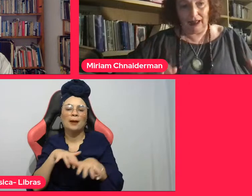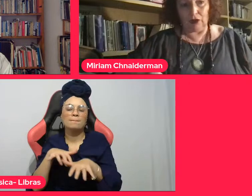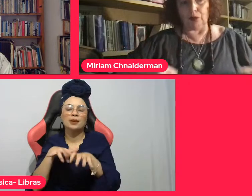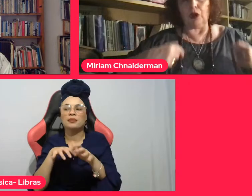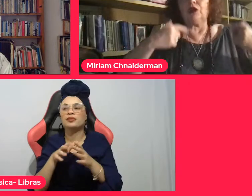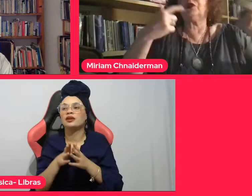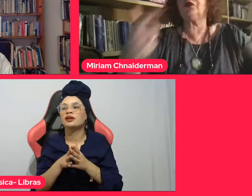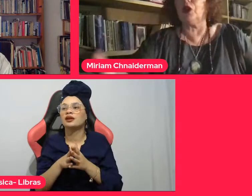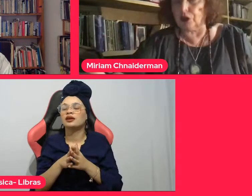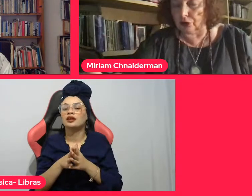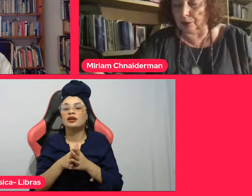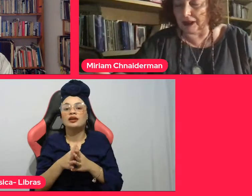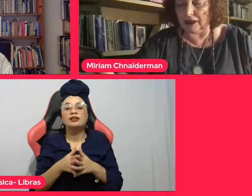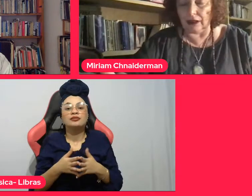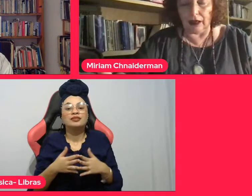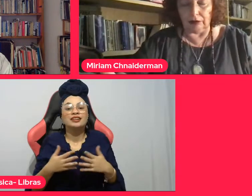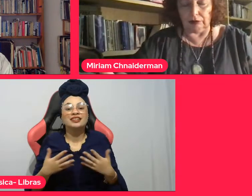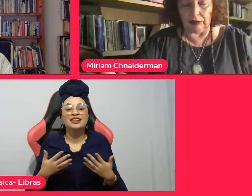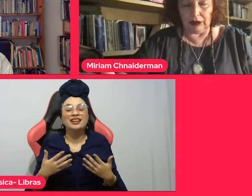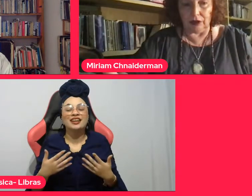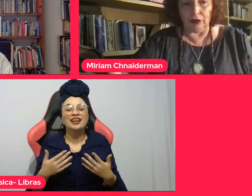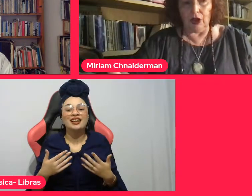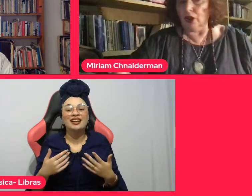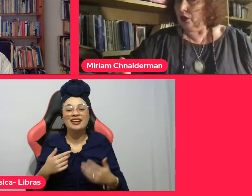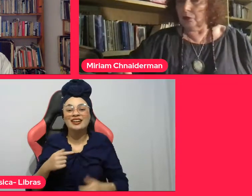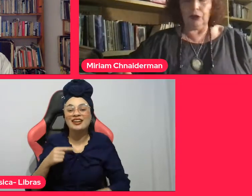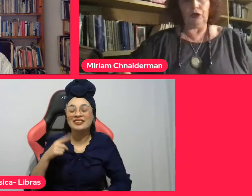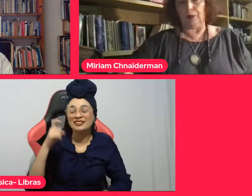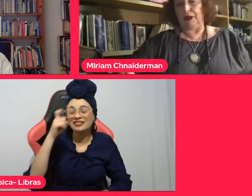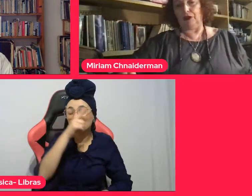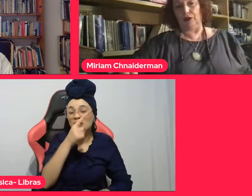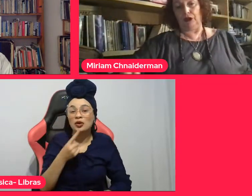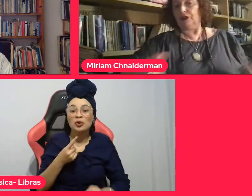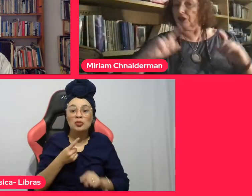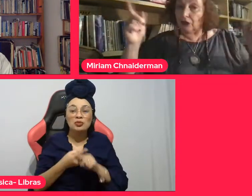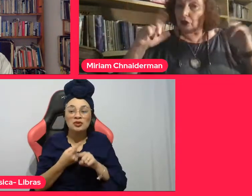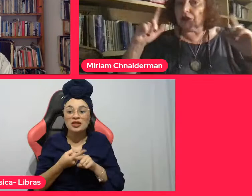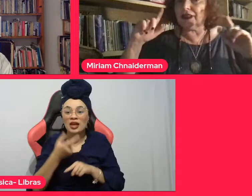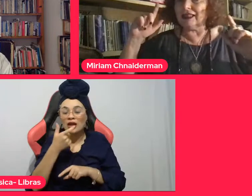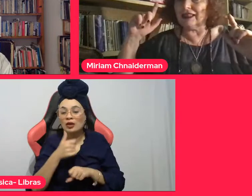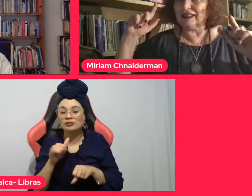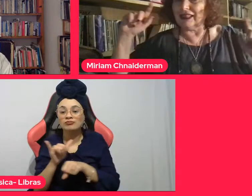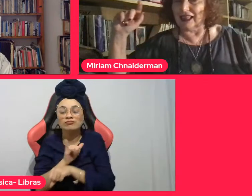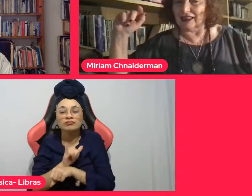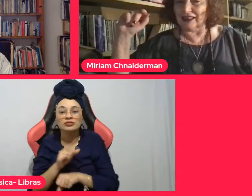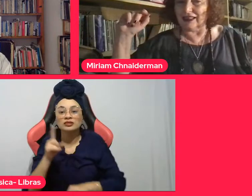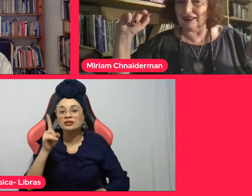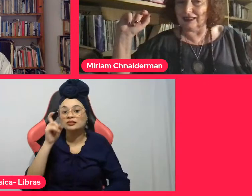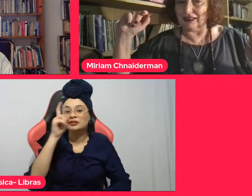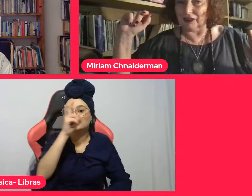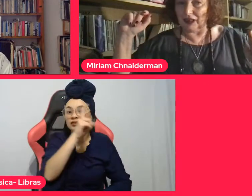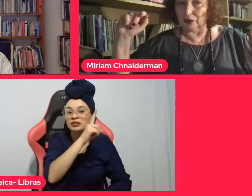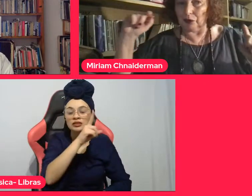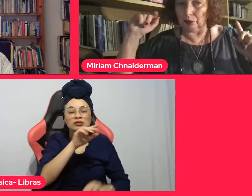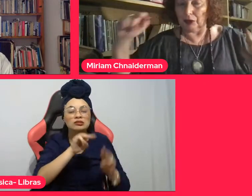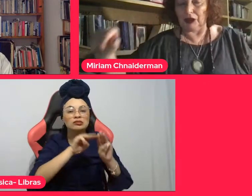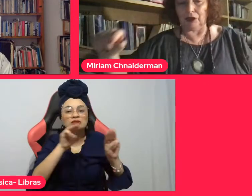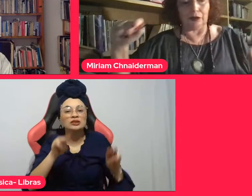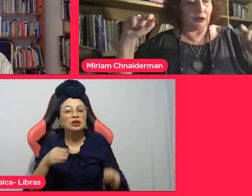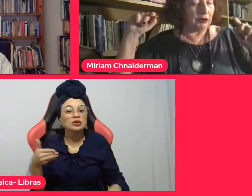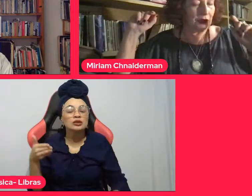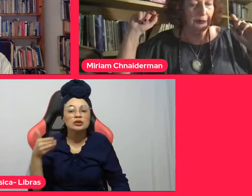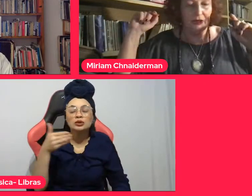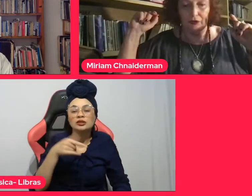e do meu esforço para chegar no museu muito impressionante. Eu não consegui chegar naquele dia. Era um